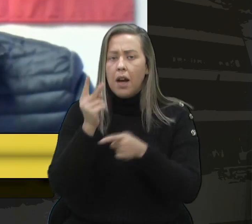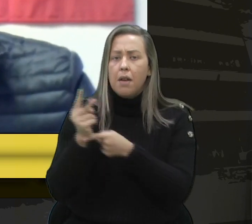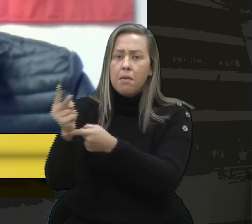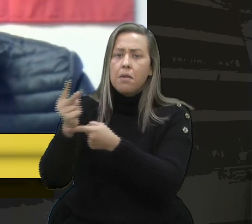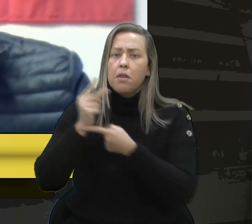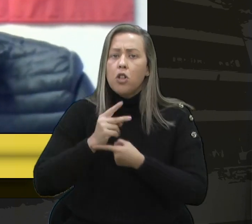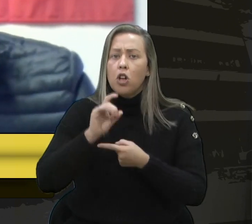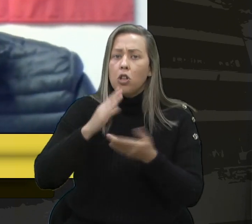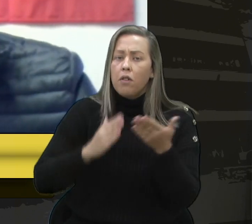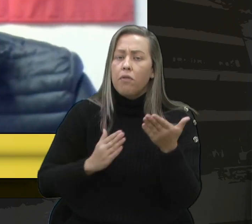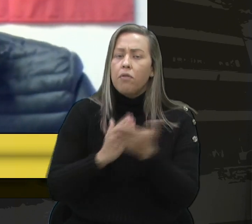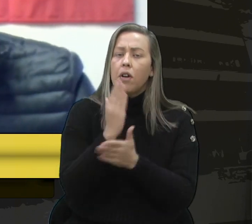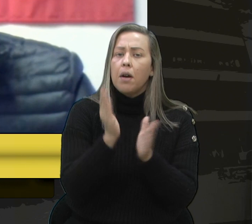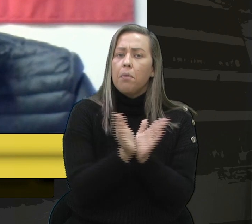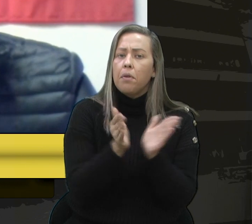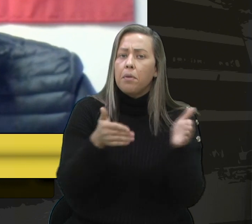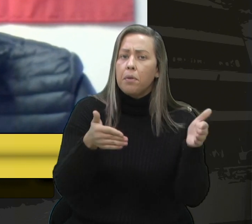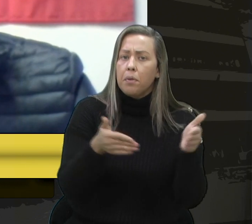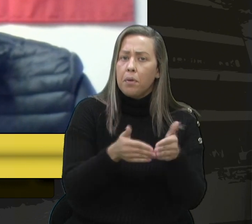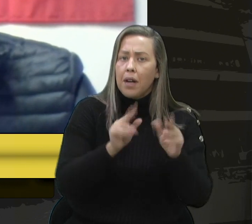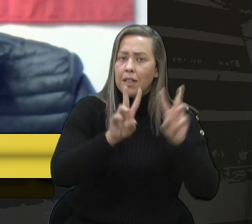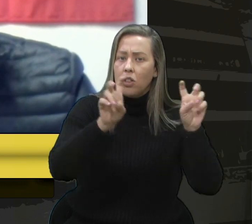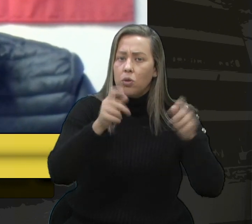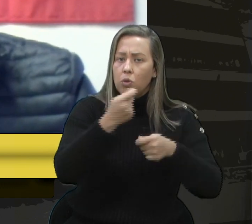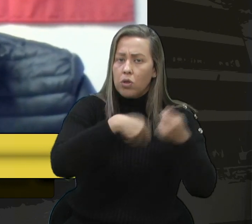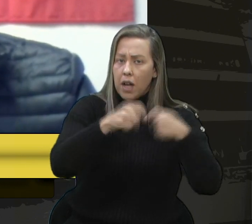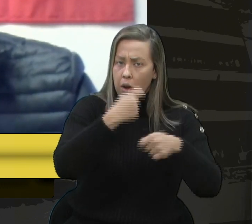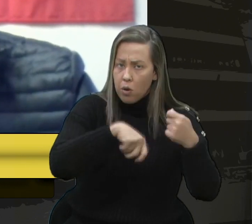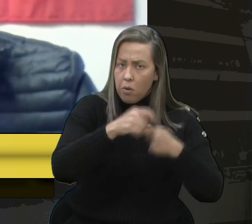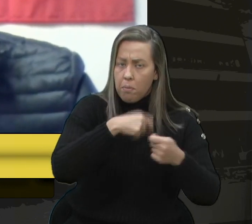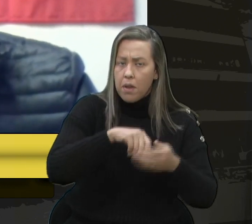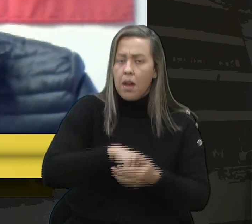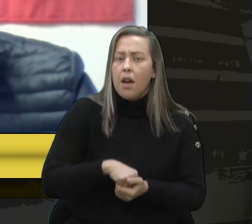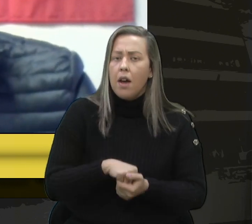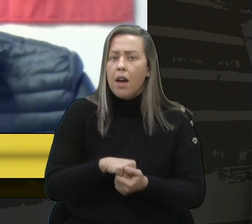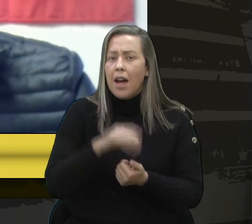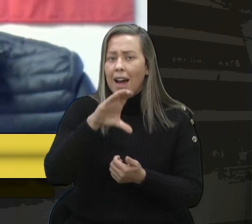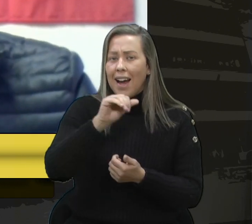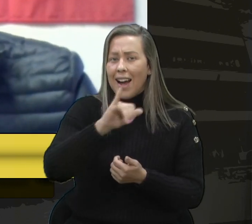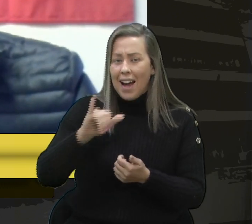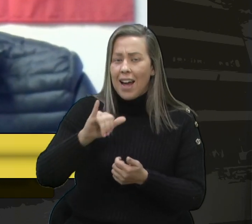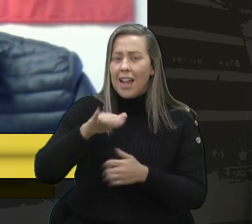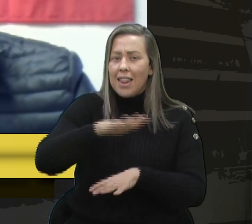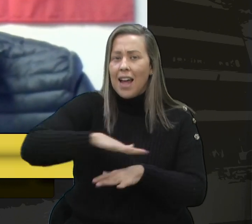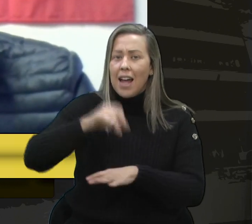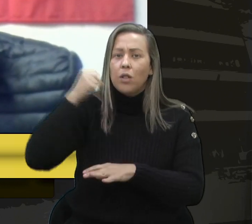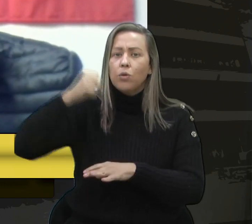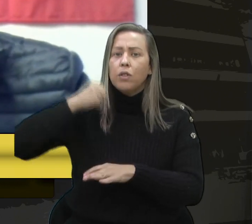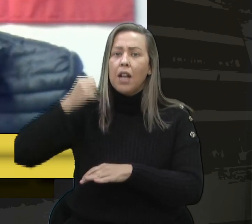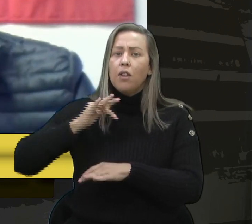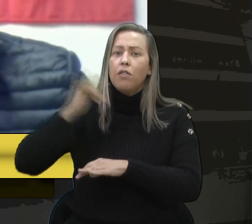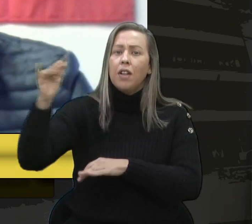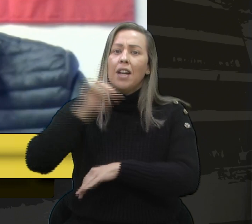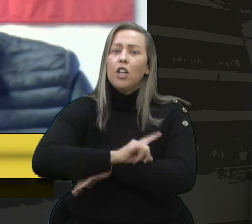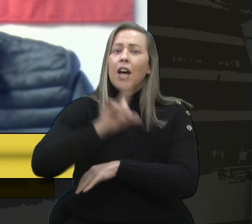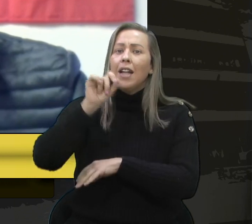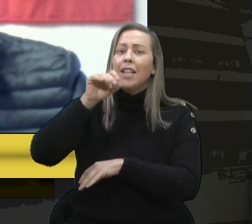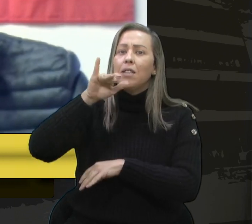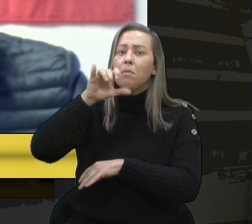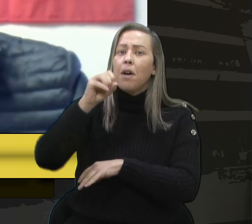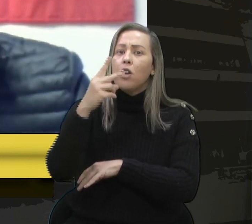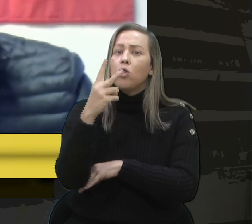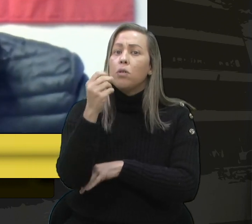foi aprovado pela Comissão de Assuntos Econômicos, o CAI, do Senado Federal, no dia 10 de maio de